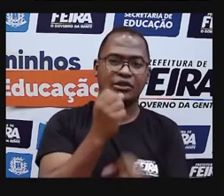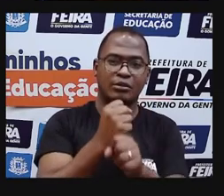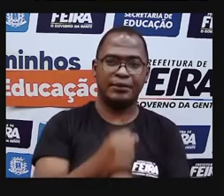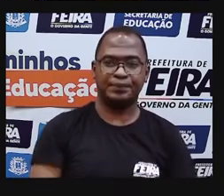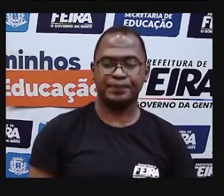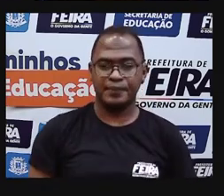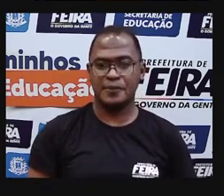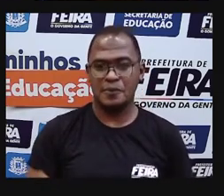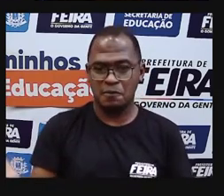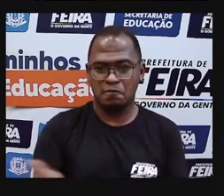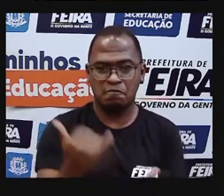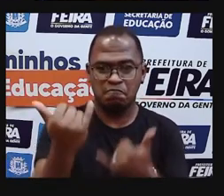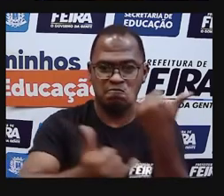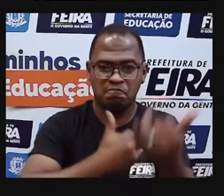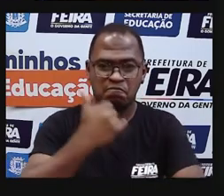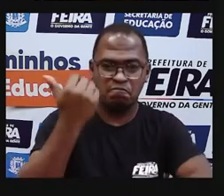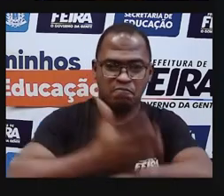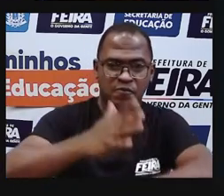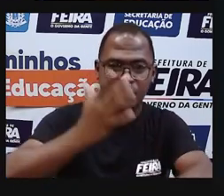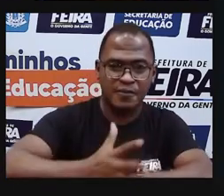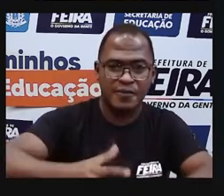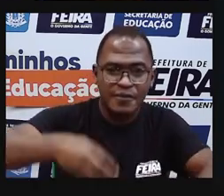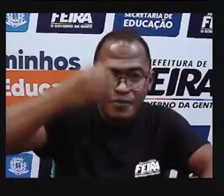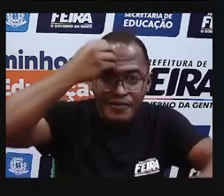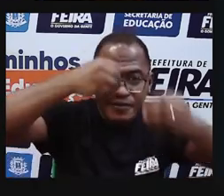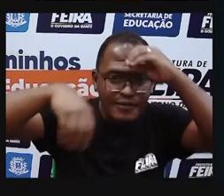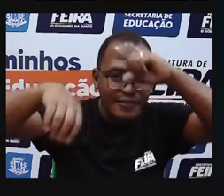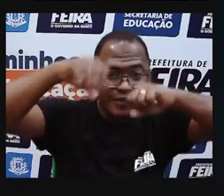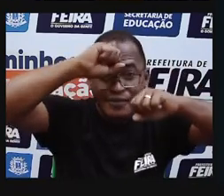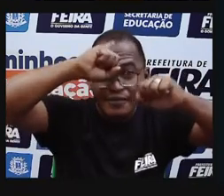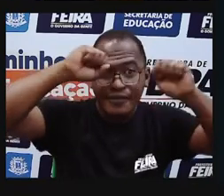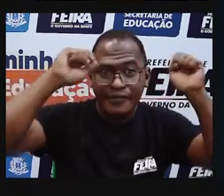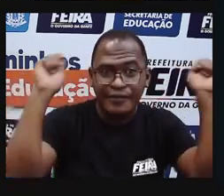Vou botar aqui esse jogo para ver se vocês conseguem